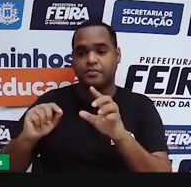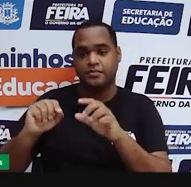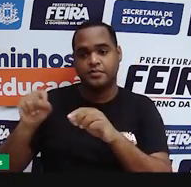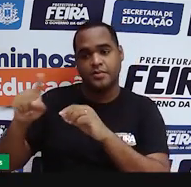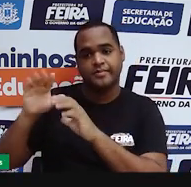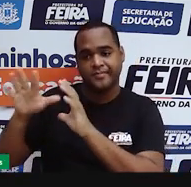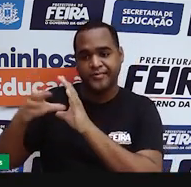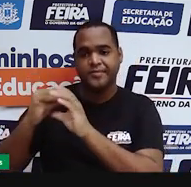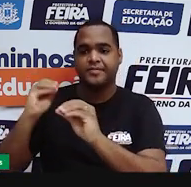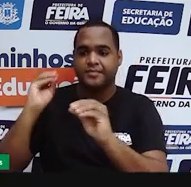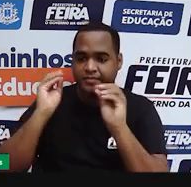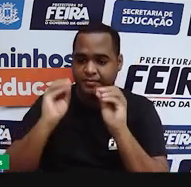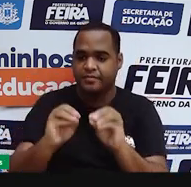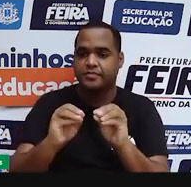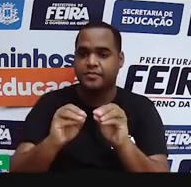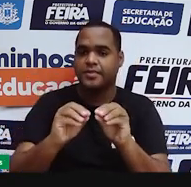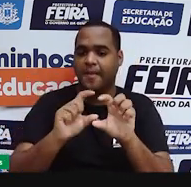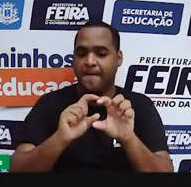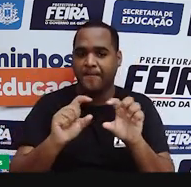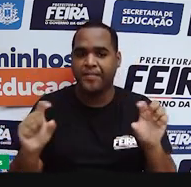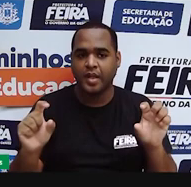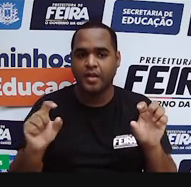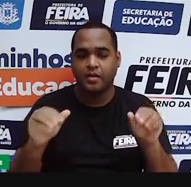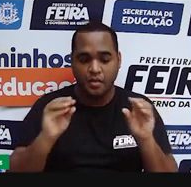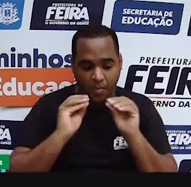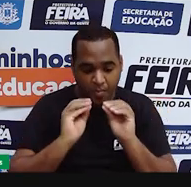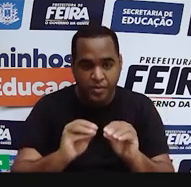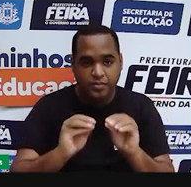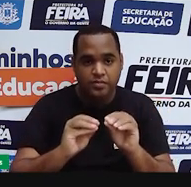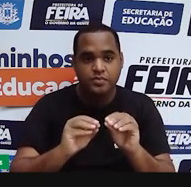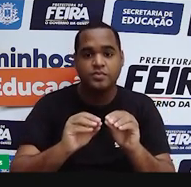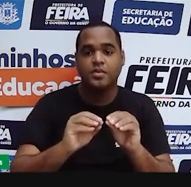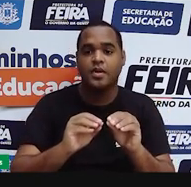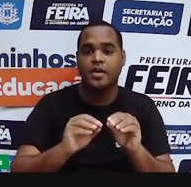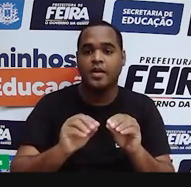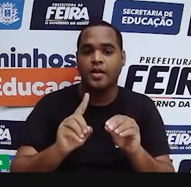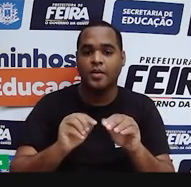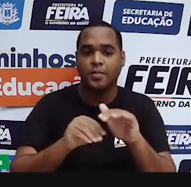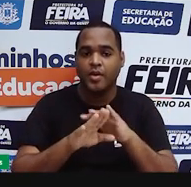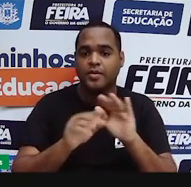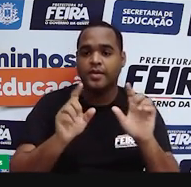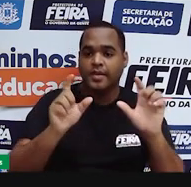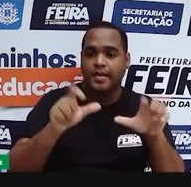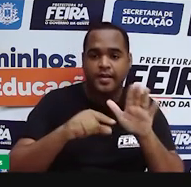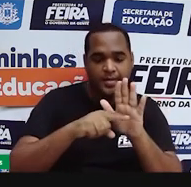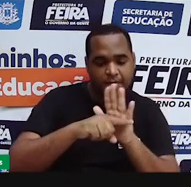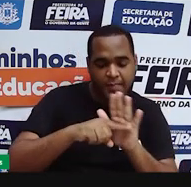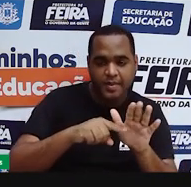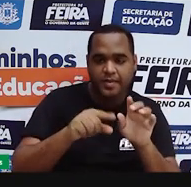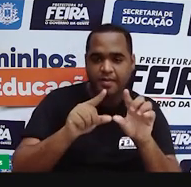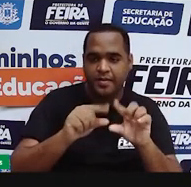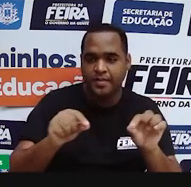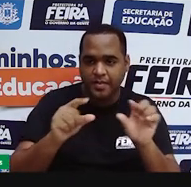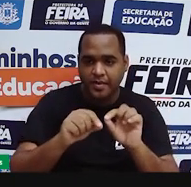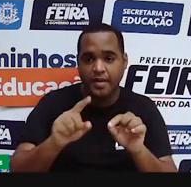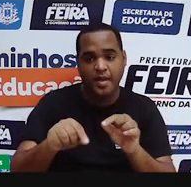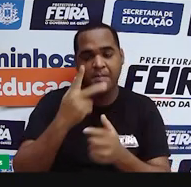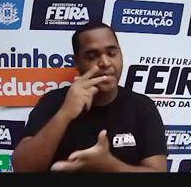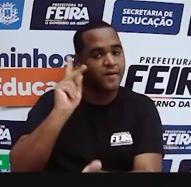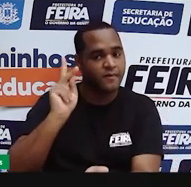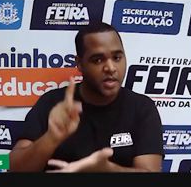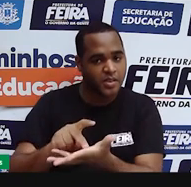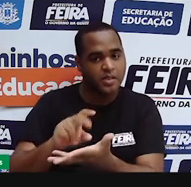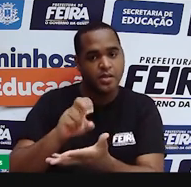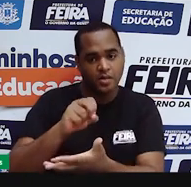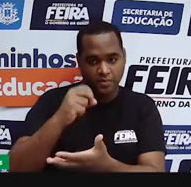colar aqui nesse navegador. Quando você cola e bota para pesquisar, ele aparece aqui embaixo. Se aquela notícia é verdadeira ou se aquela